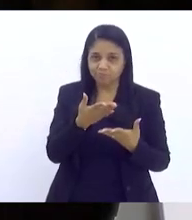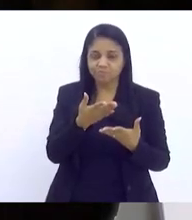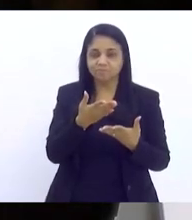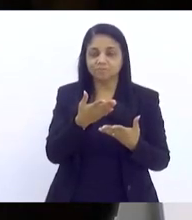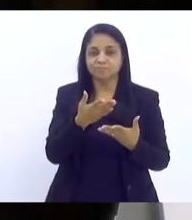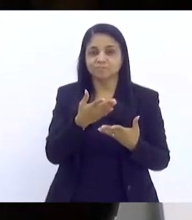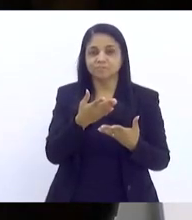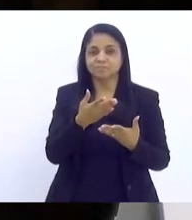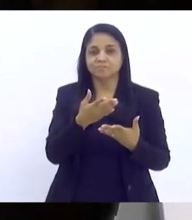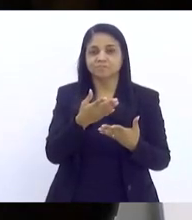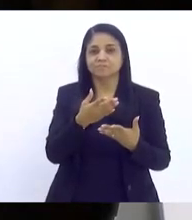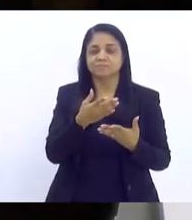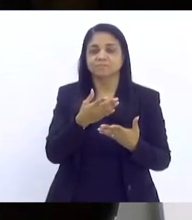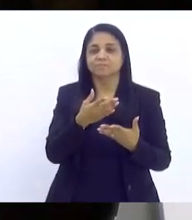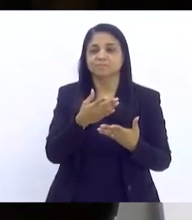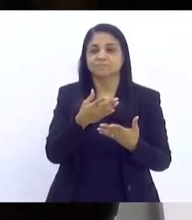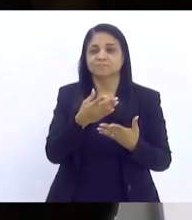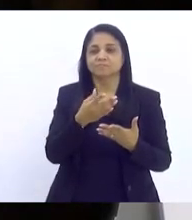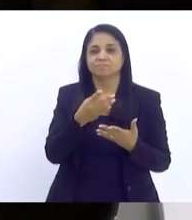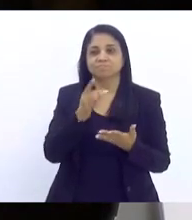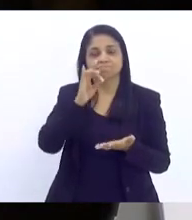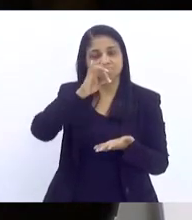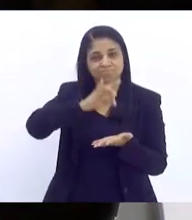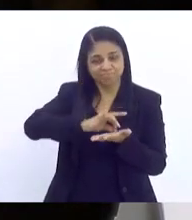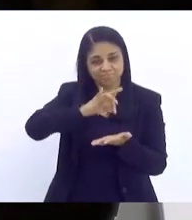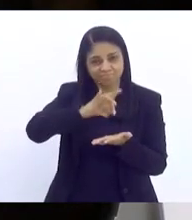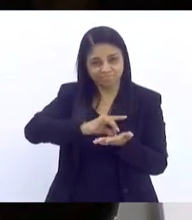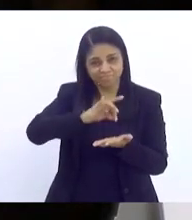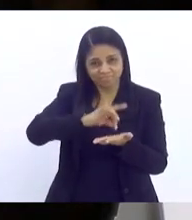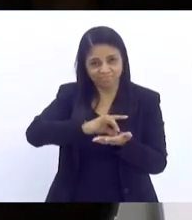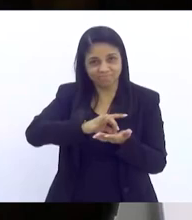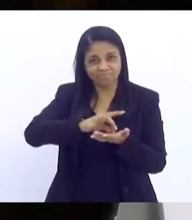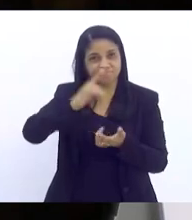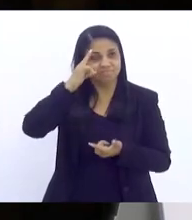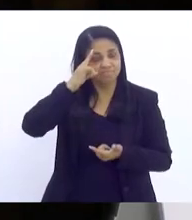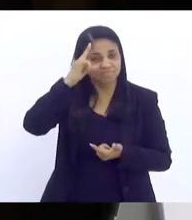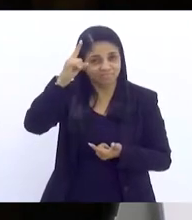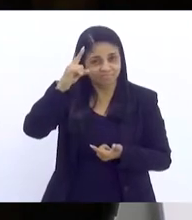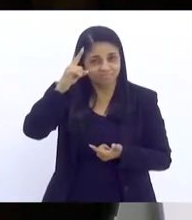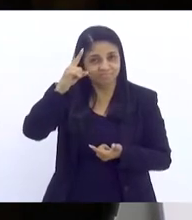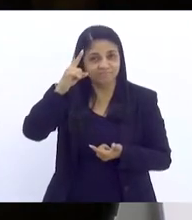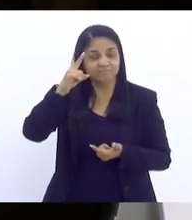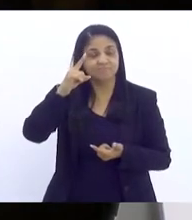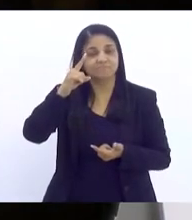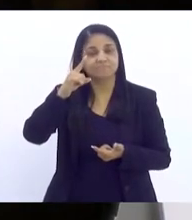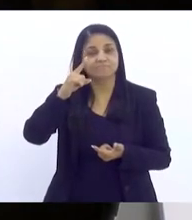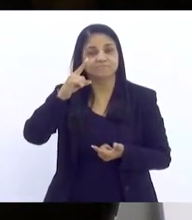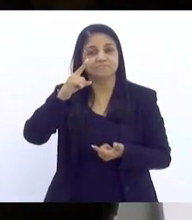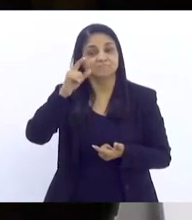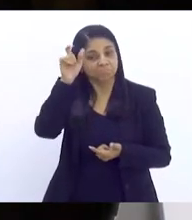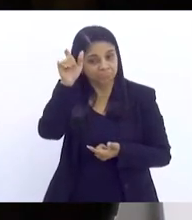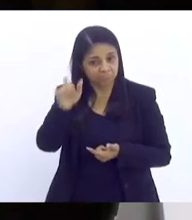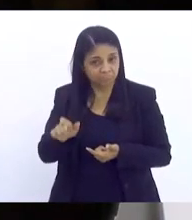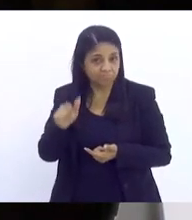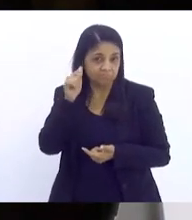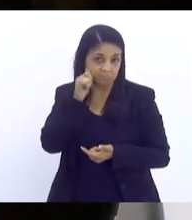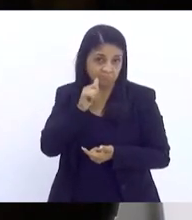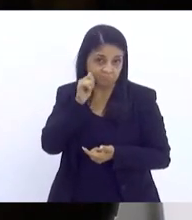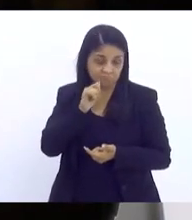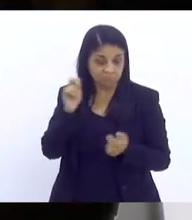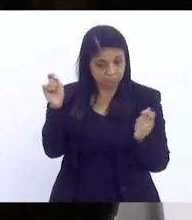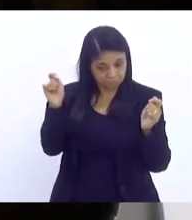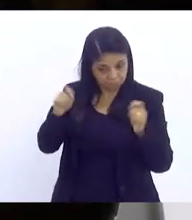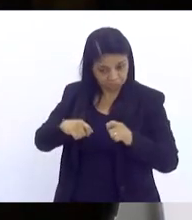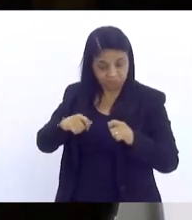por exemplo, capilar essas ideias, por exemplo, através, essas mulheres poderiam muito bem ser